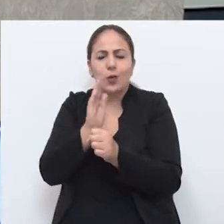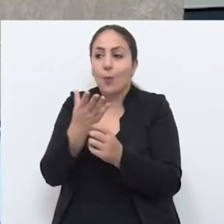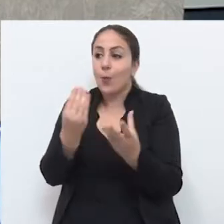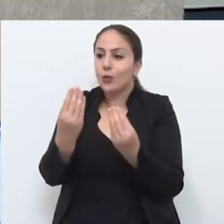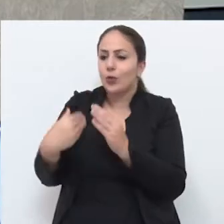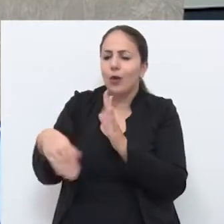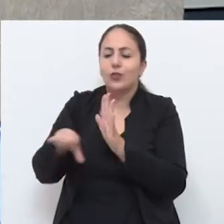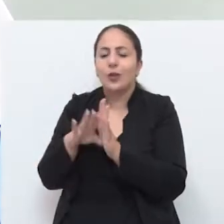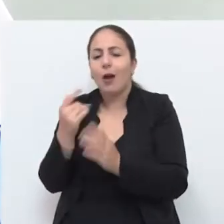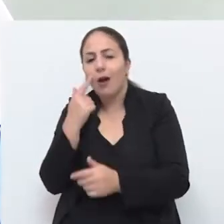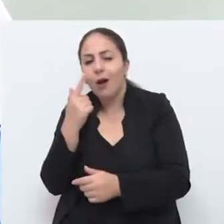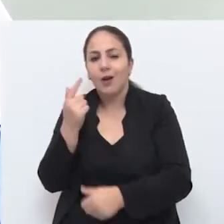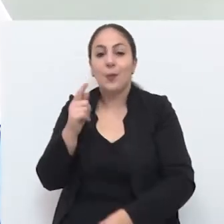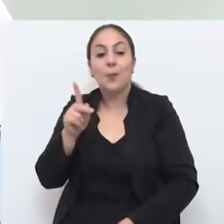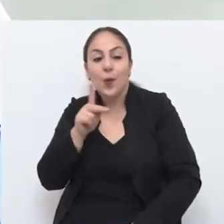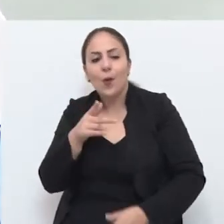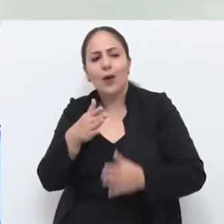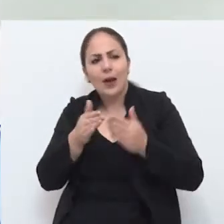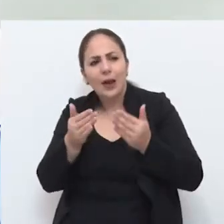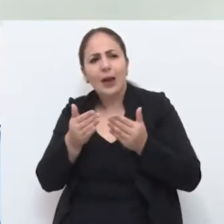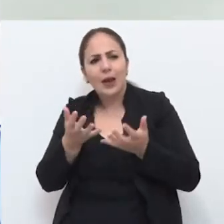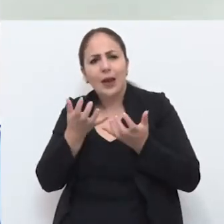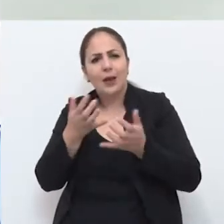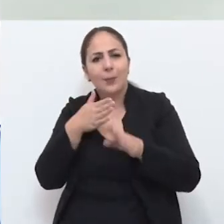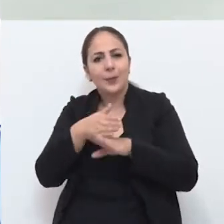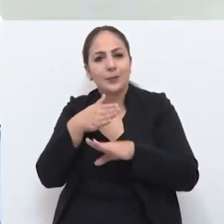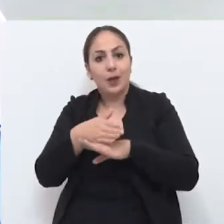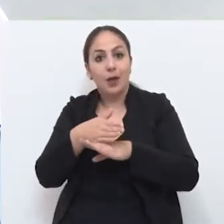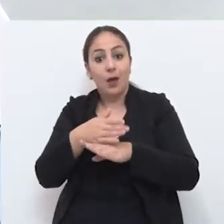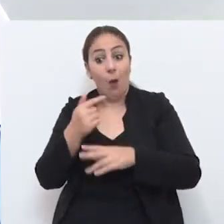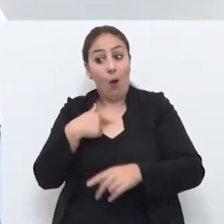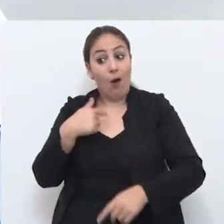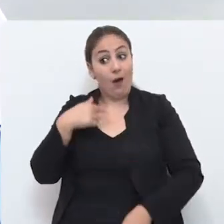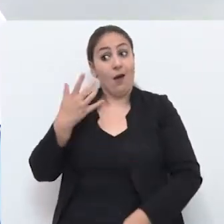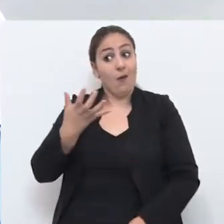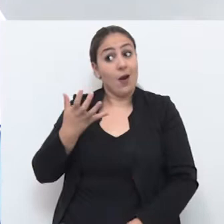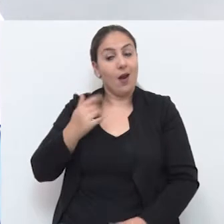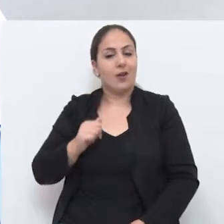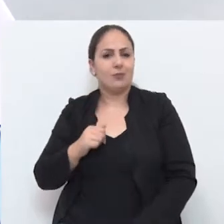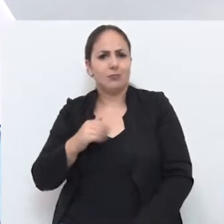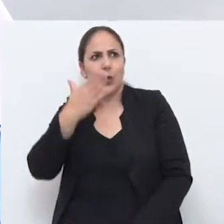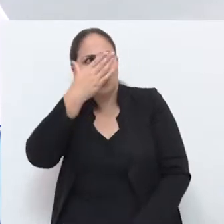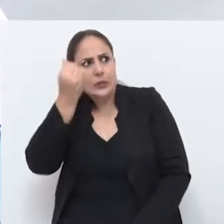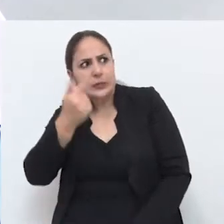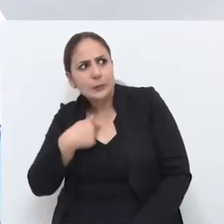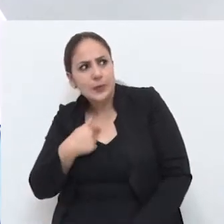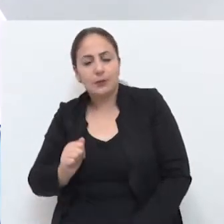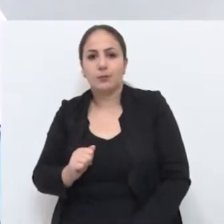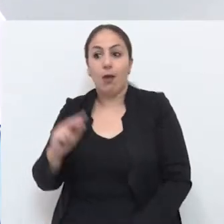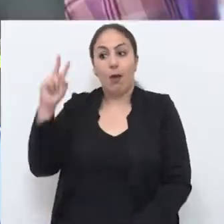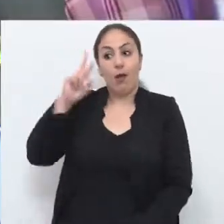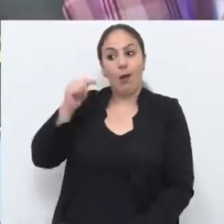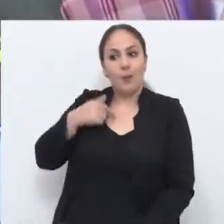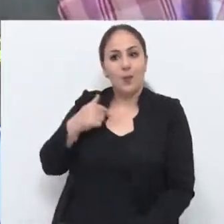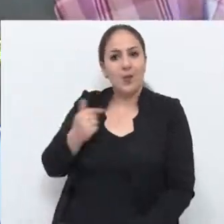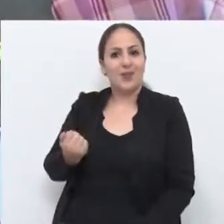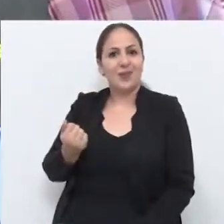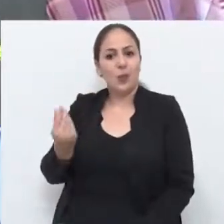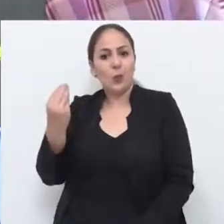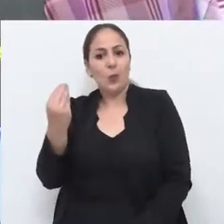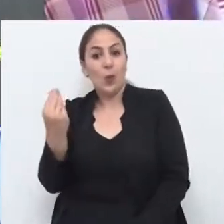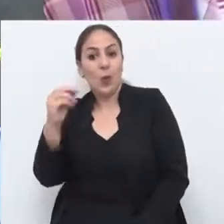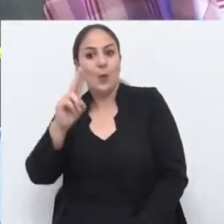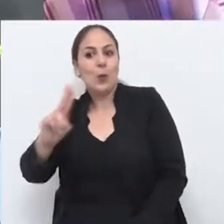muitos, muitos, chegam e dizem, olha, eu quero participar. Não esqueça de mim. Lembra de me convidar. Me